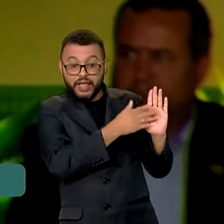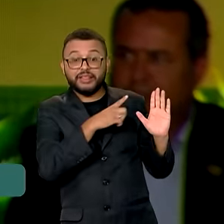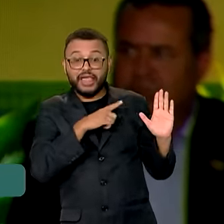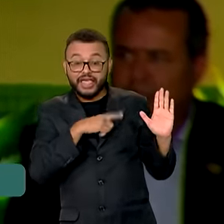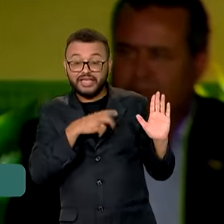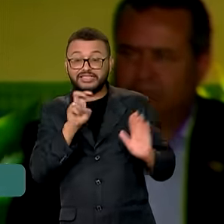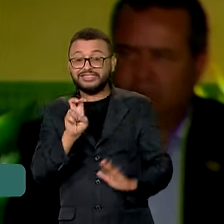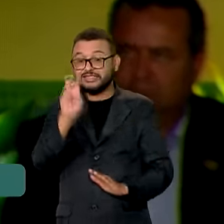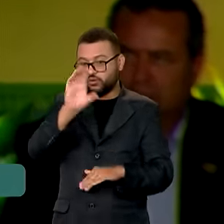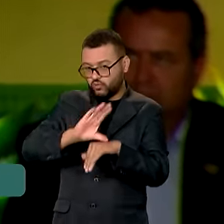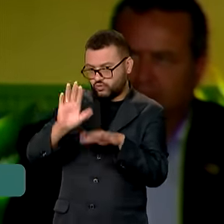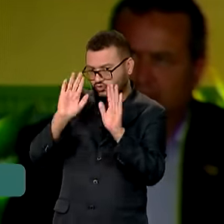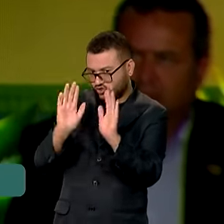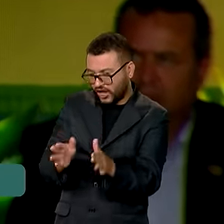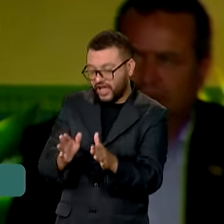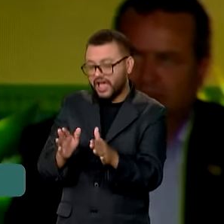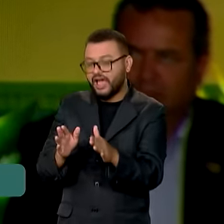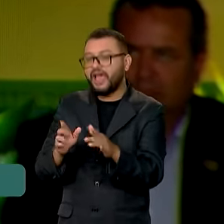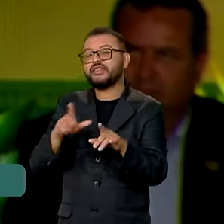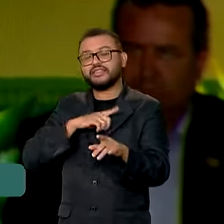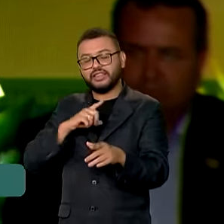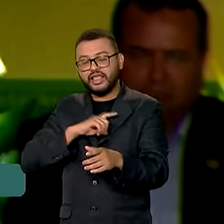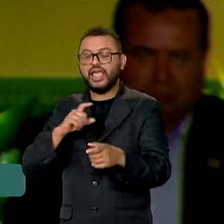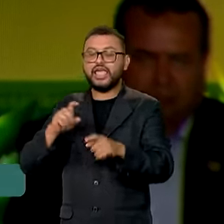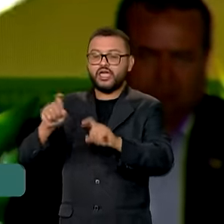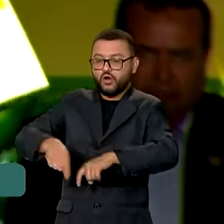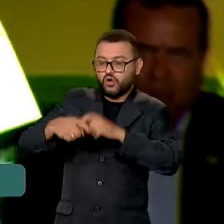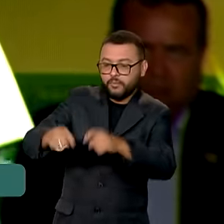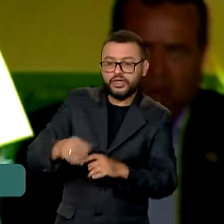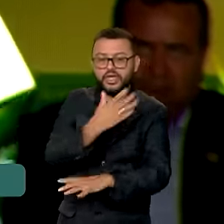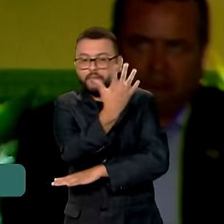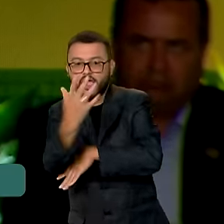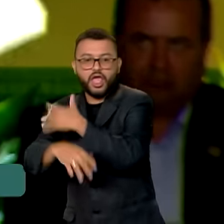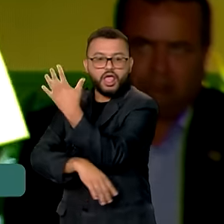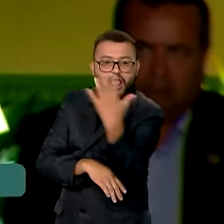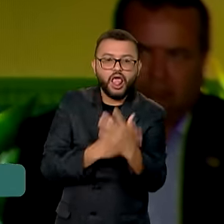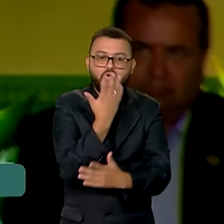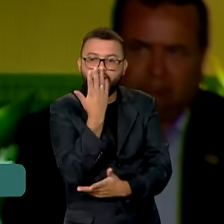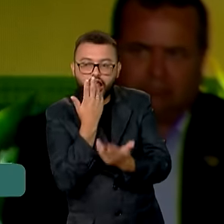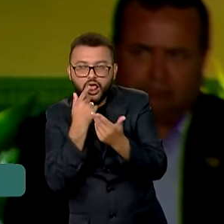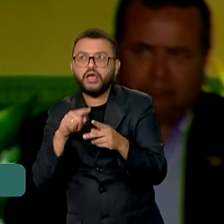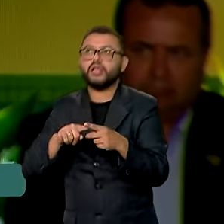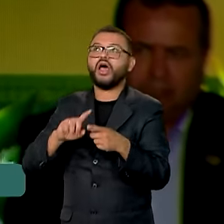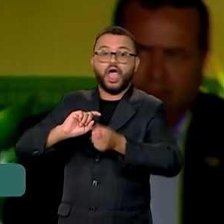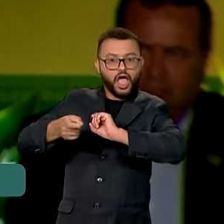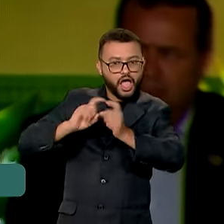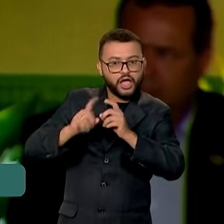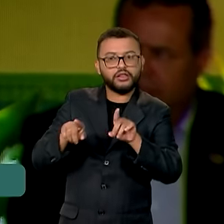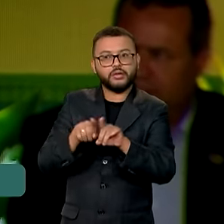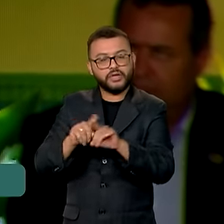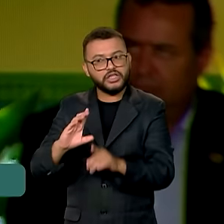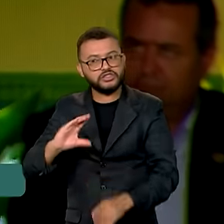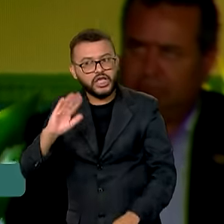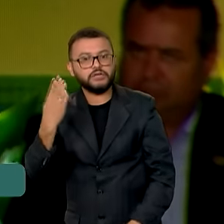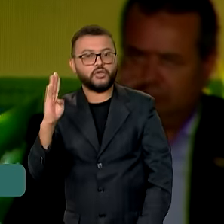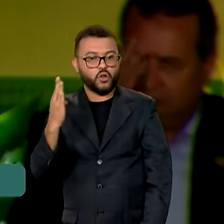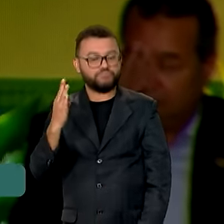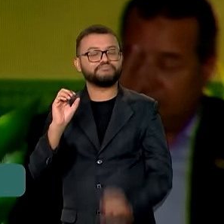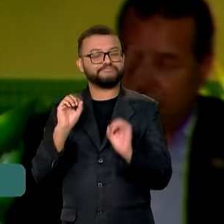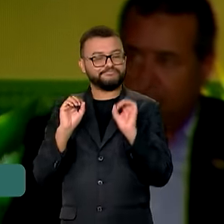cinco cursos. Engenharia Agronômica, Ambiental, Engenharia de Alimentos, Administração e Ciências Biológicas.